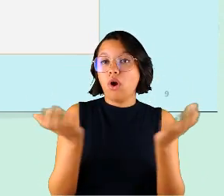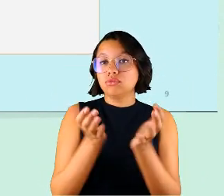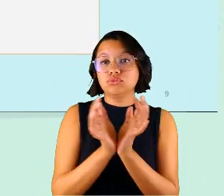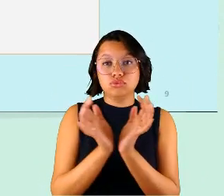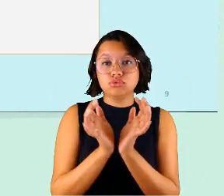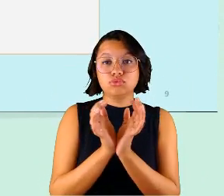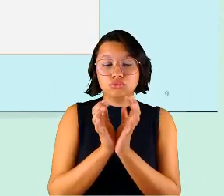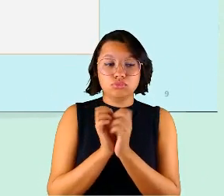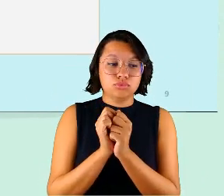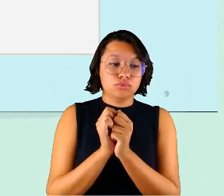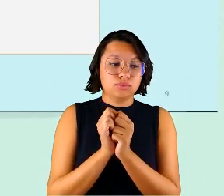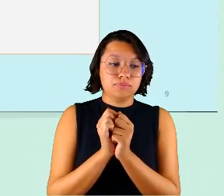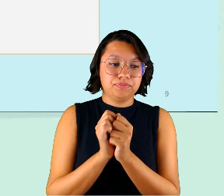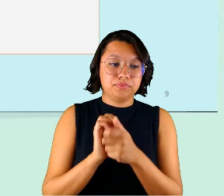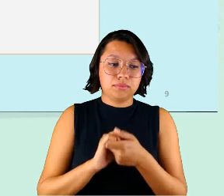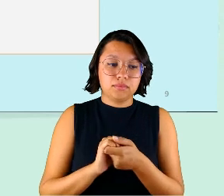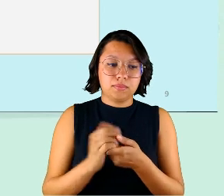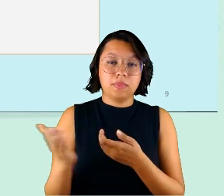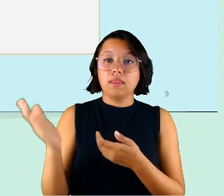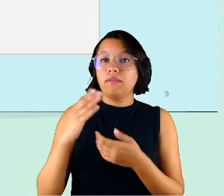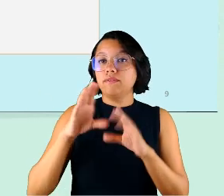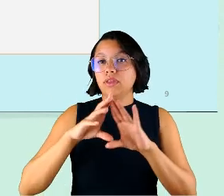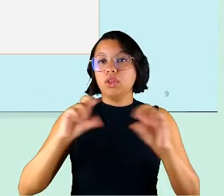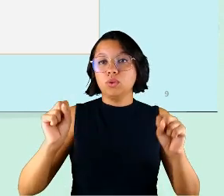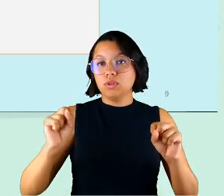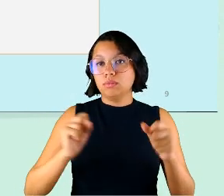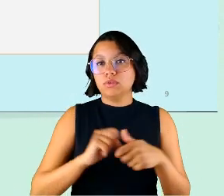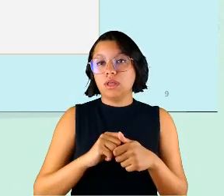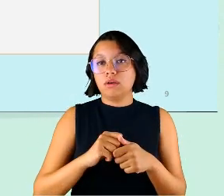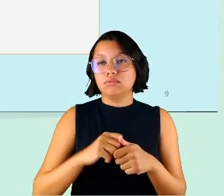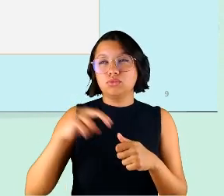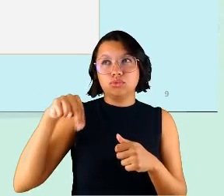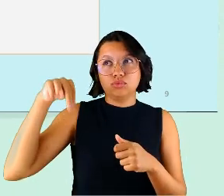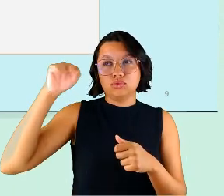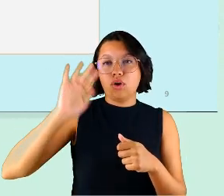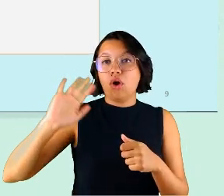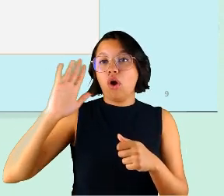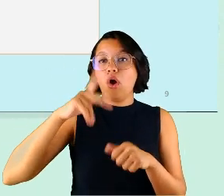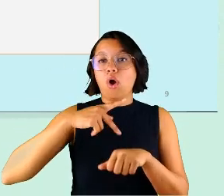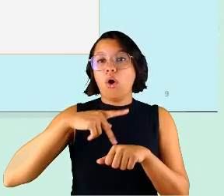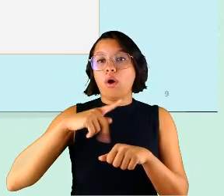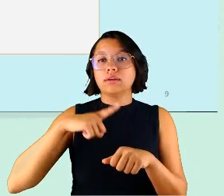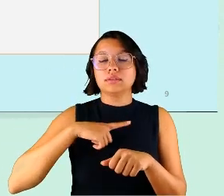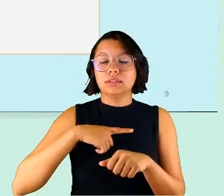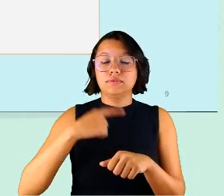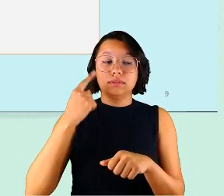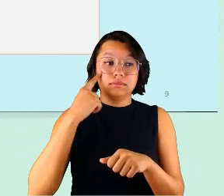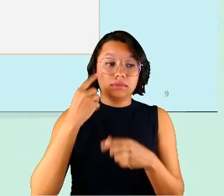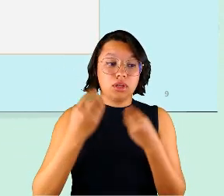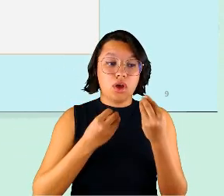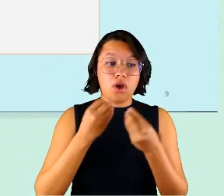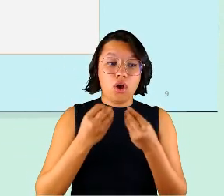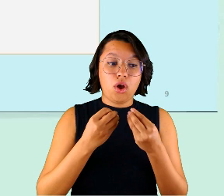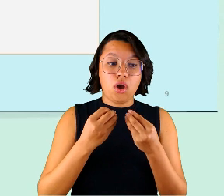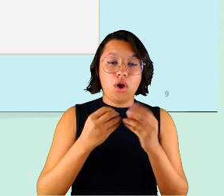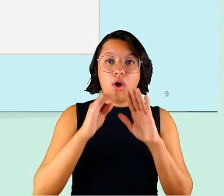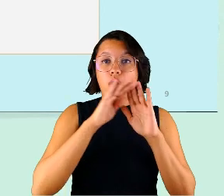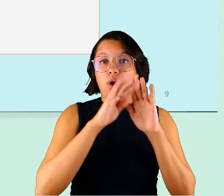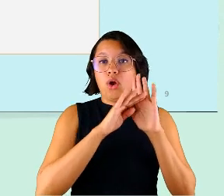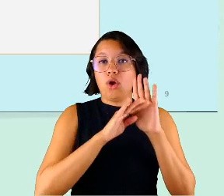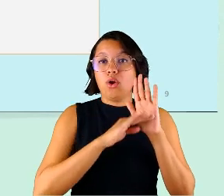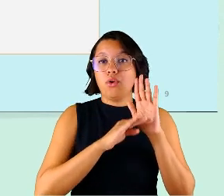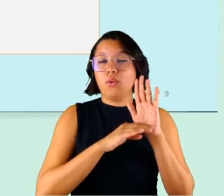vi por exemplo um tribunal que no norte do país teve que lidar com aquele a